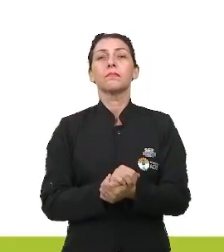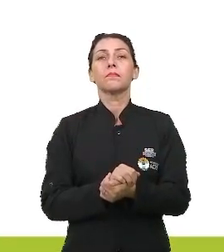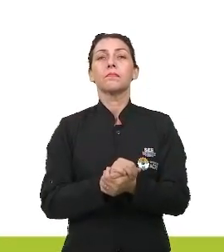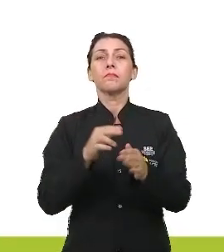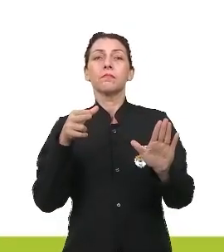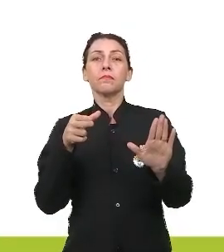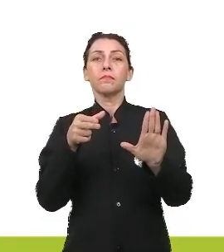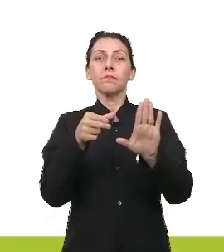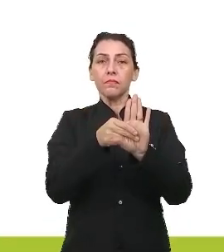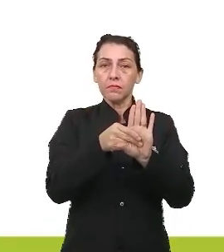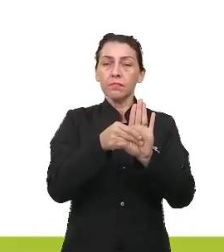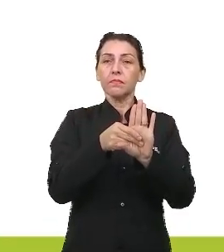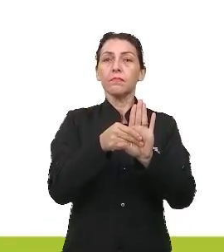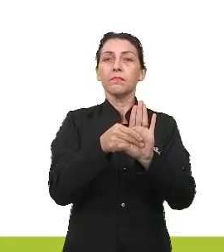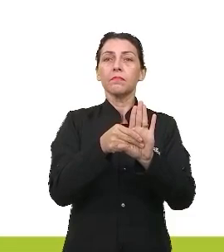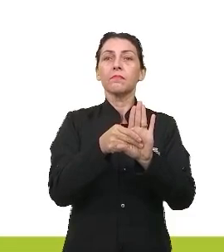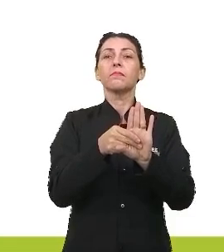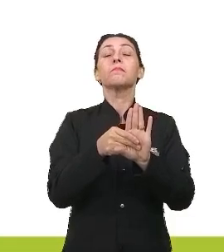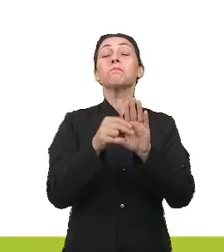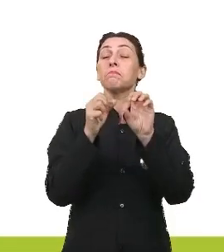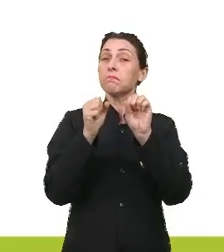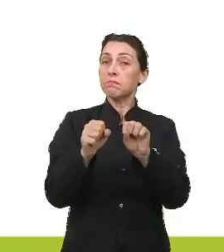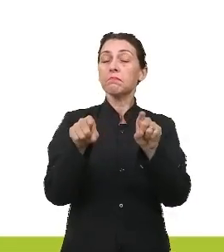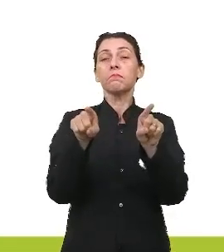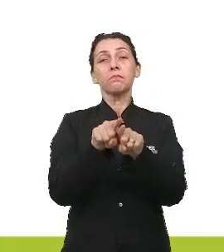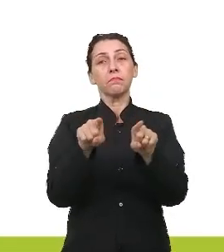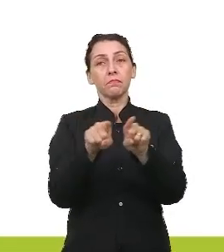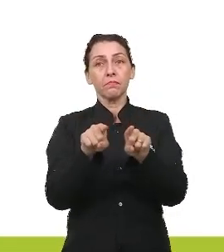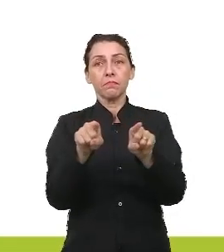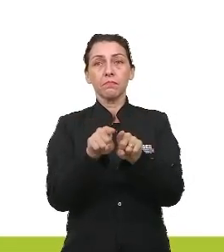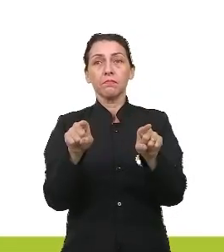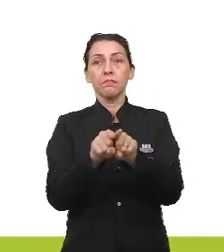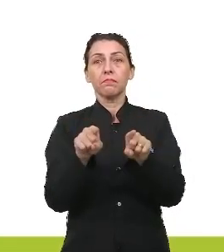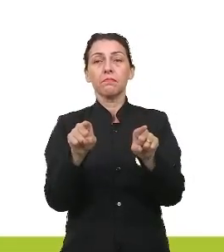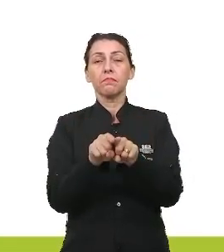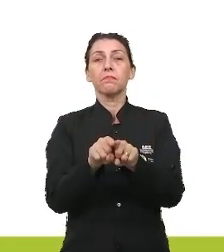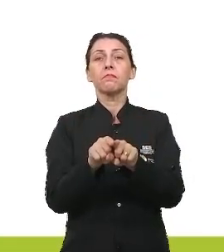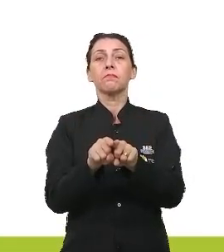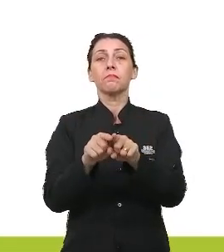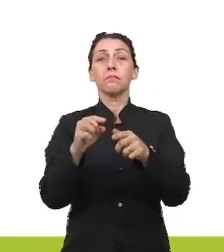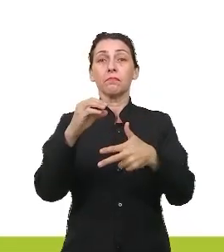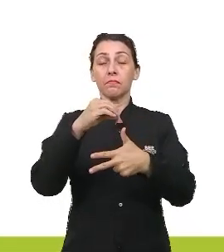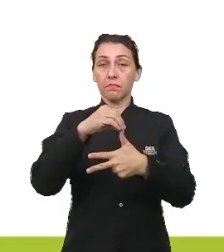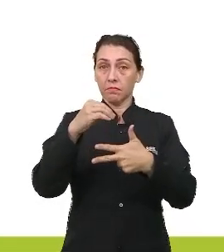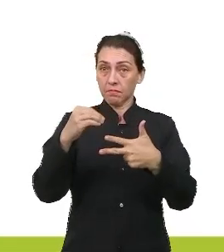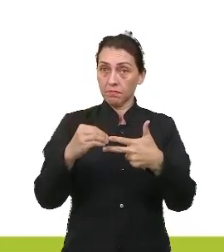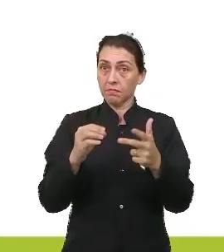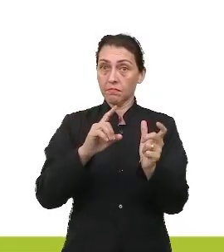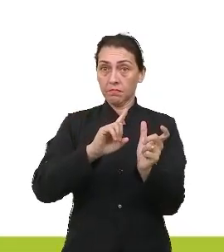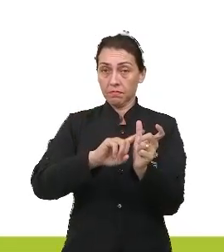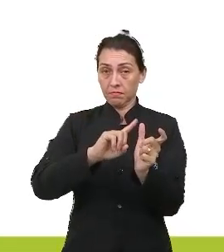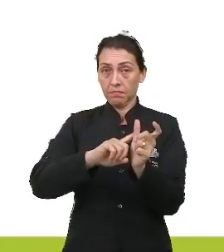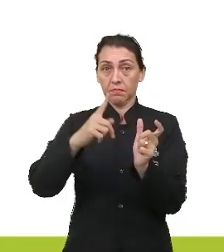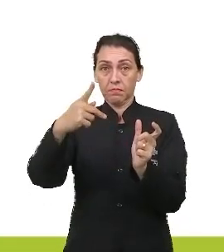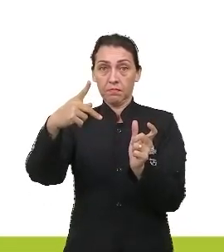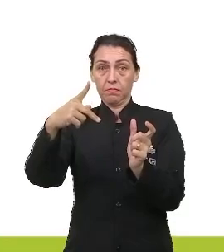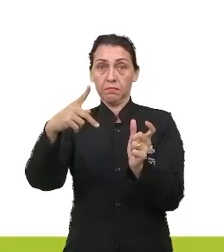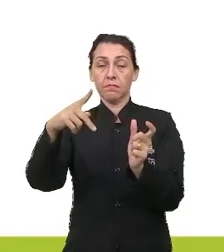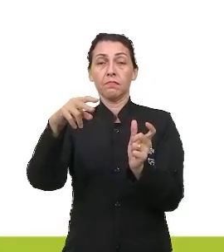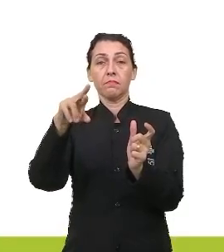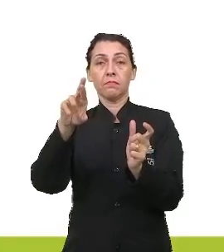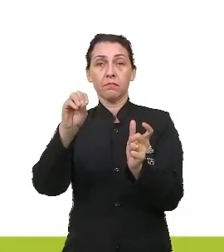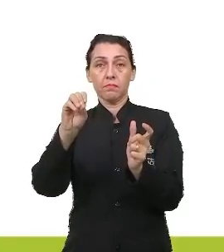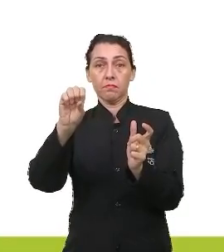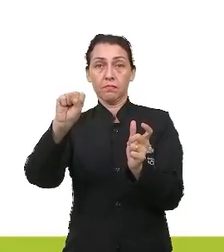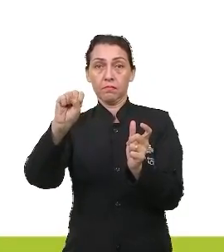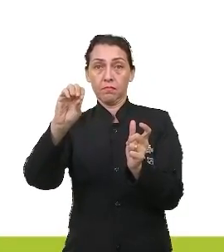personificação, que pode aparecer lá no Enem, esta outra palavrinha aí abaixo,